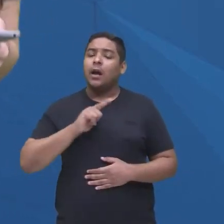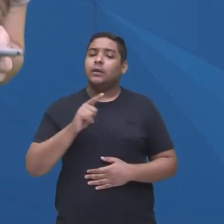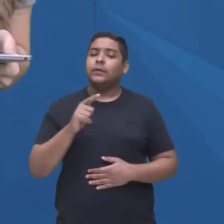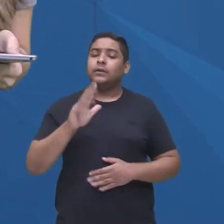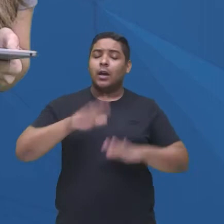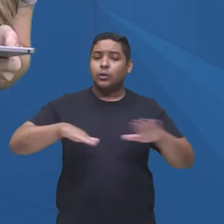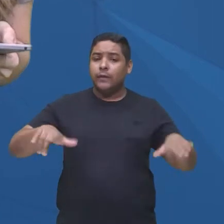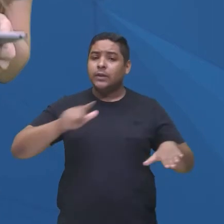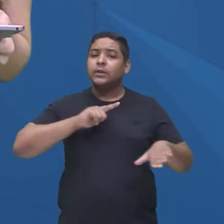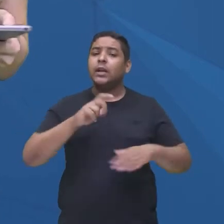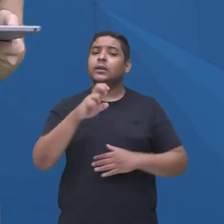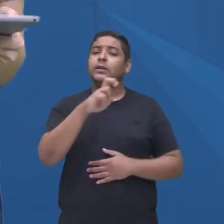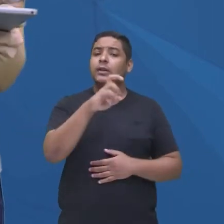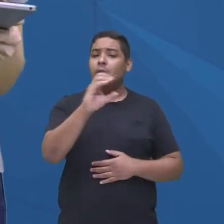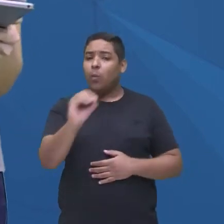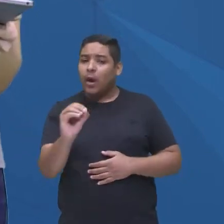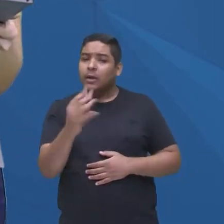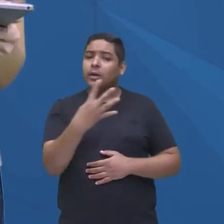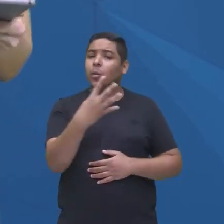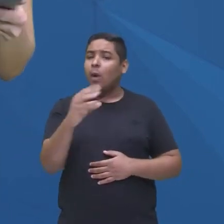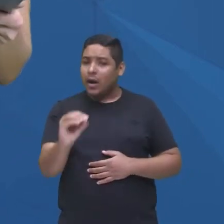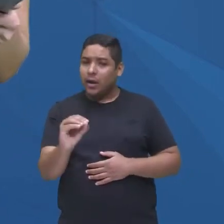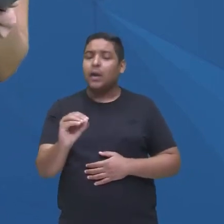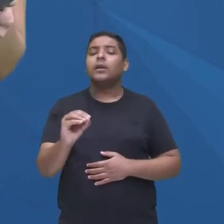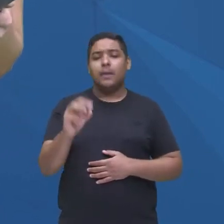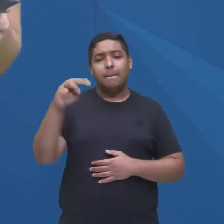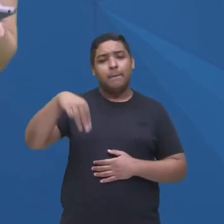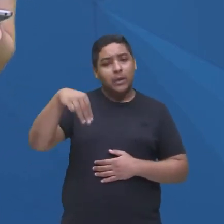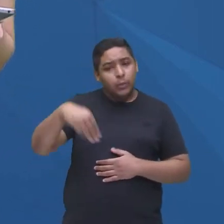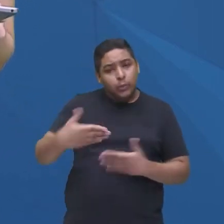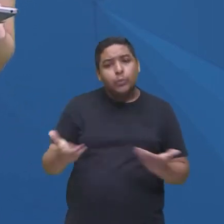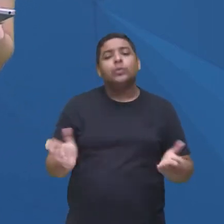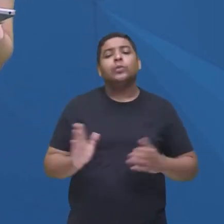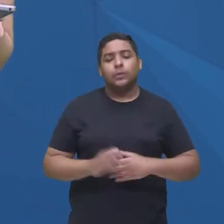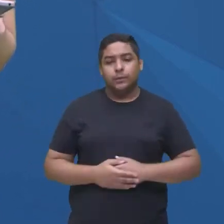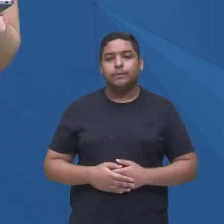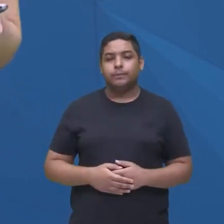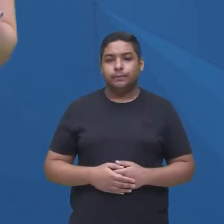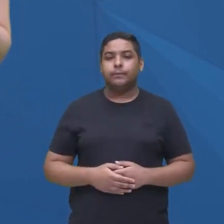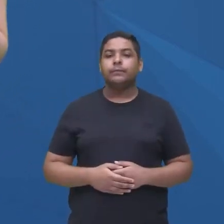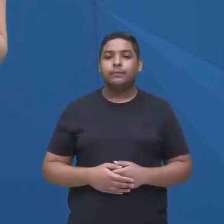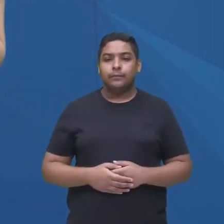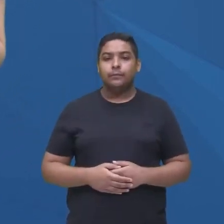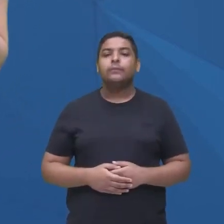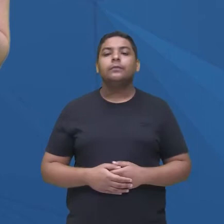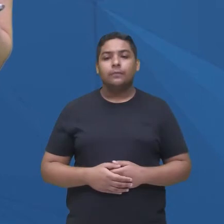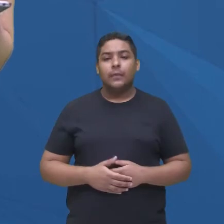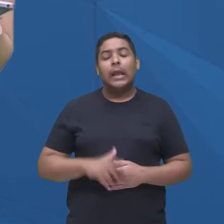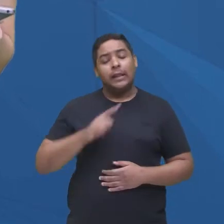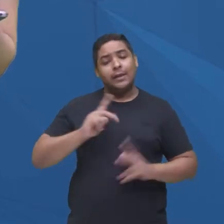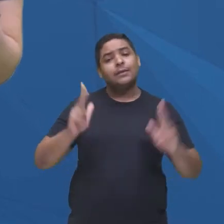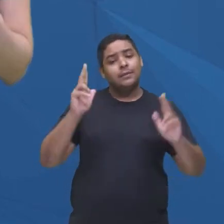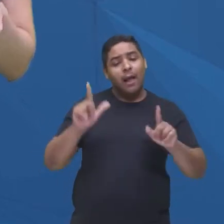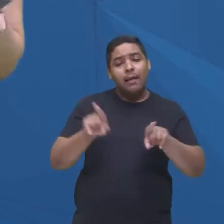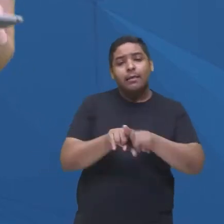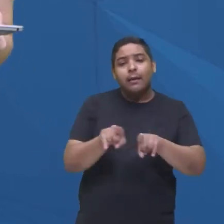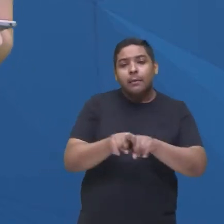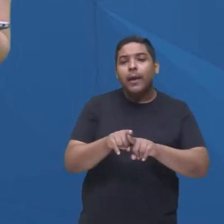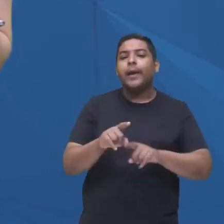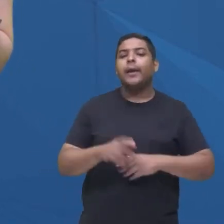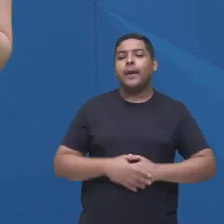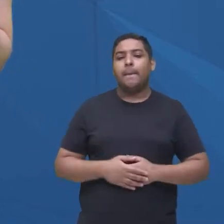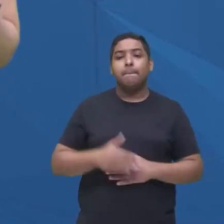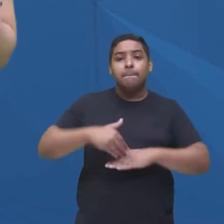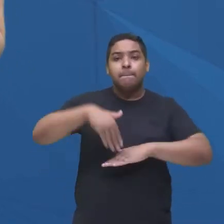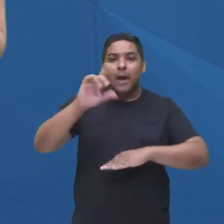50 minutos cada episódio. E existem até séries que têm uma minutagem muito maior, né? Que chega a ser mais